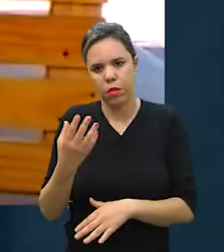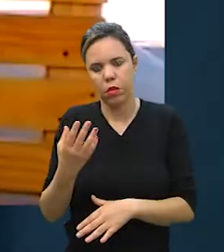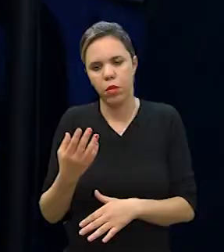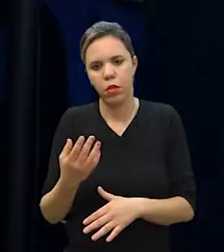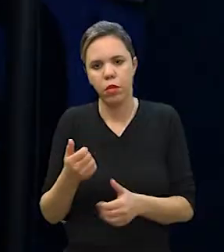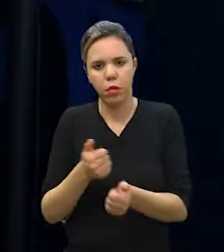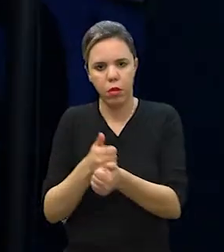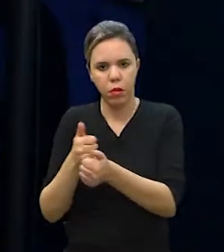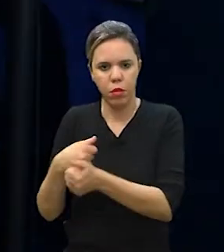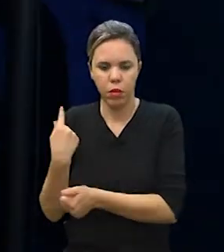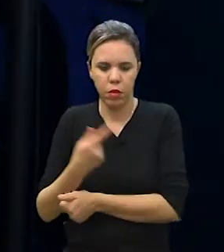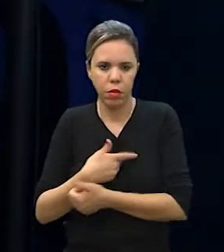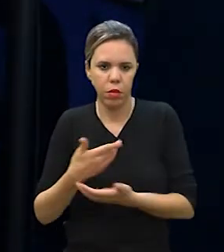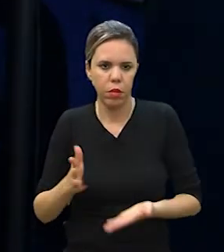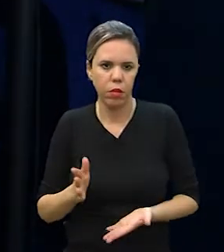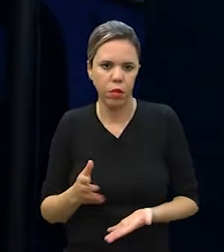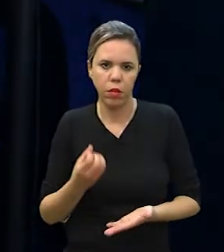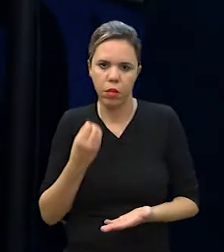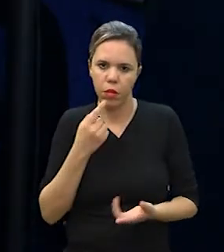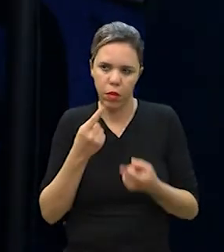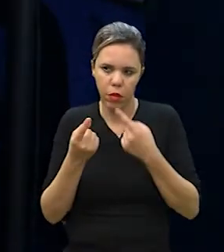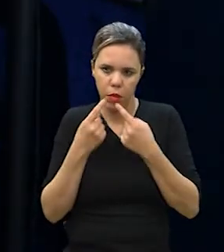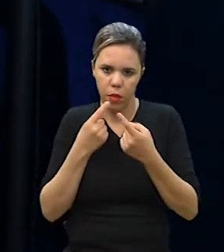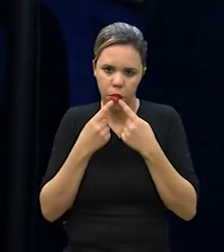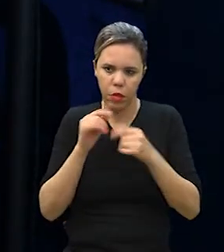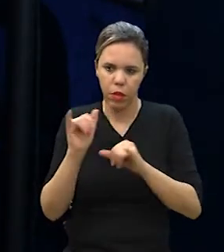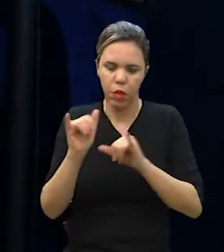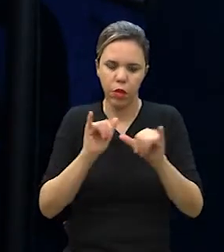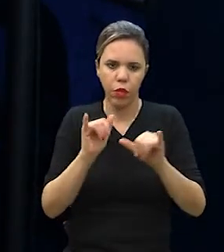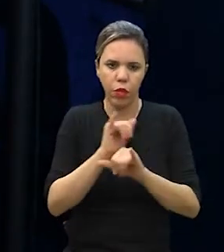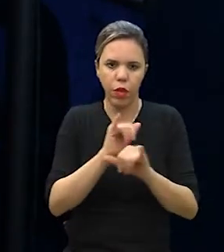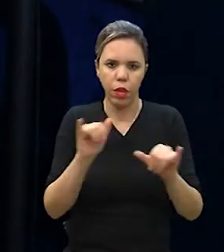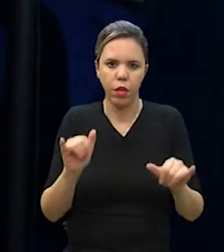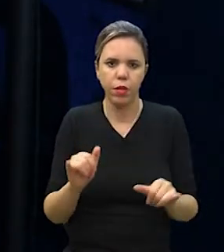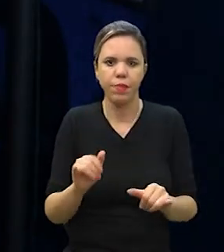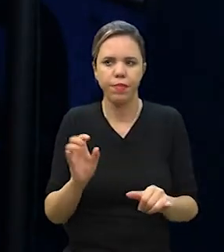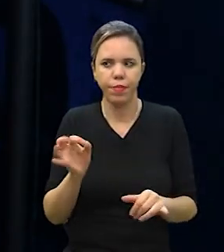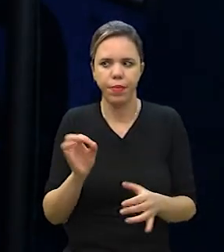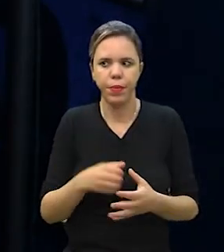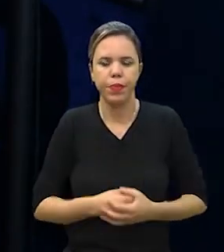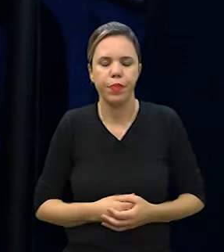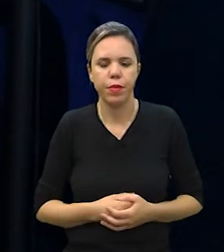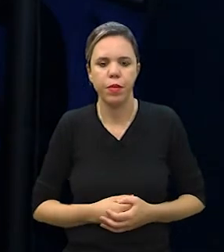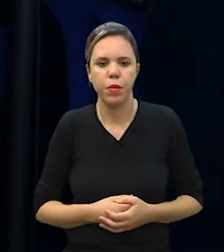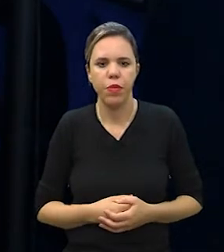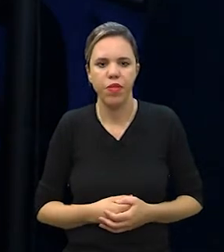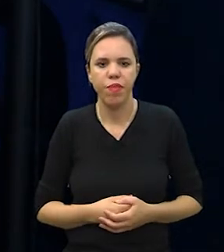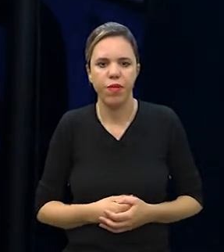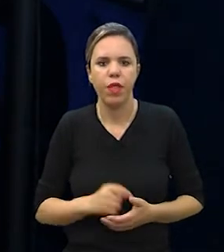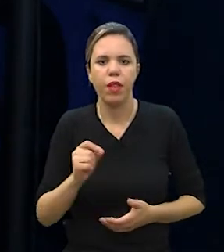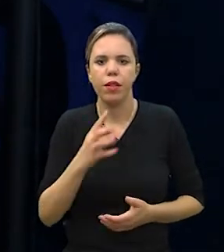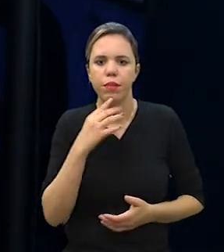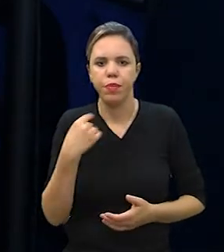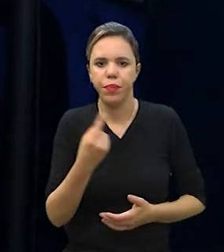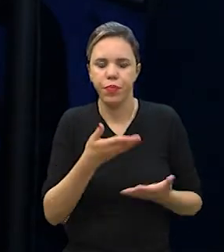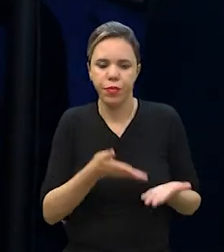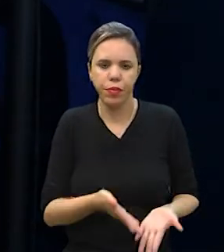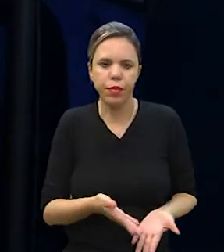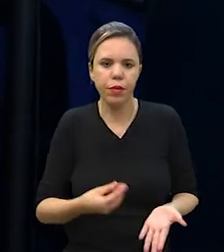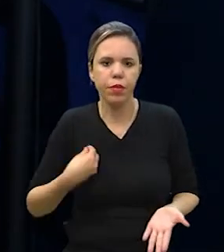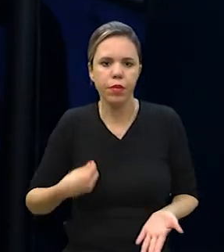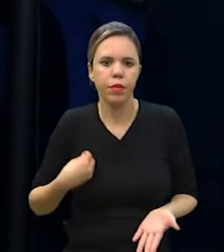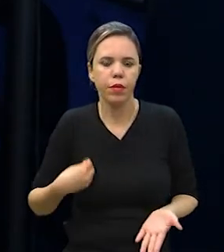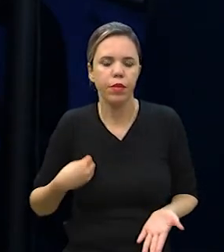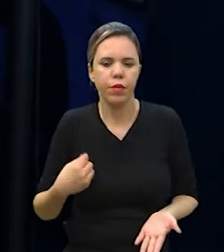a surgir ao nosso redor, de quem já... Foi o boca a boca. Exatamente. Então, quem conhecia